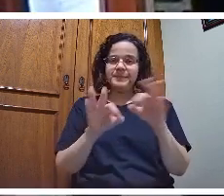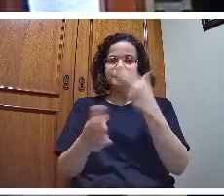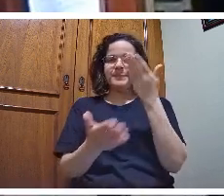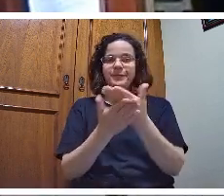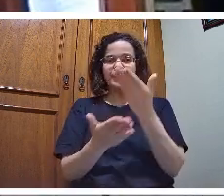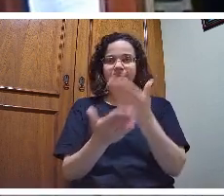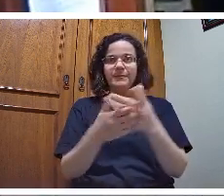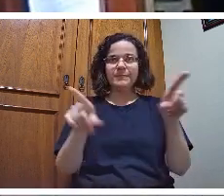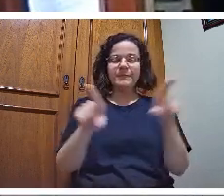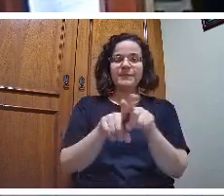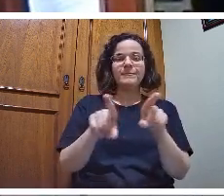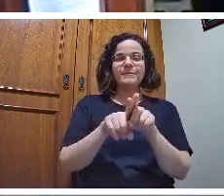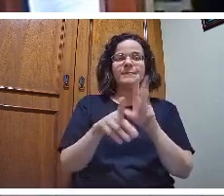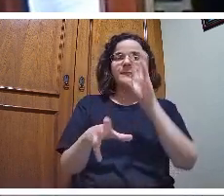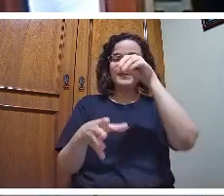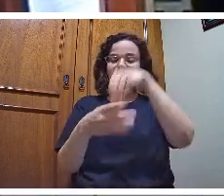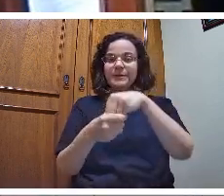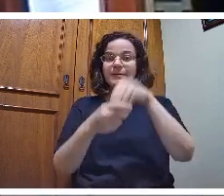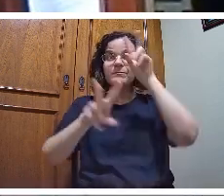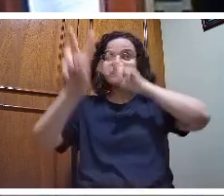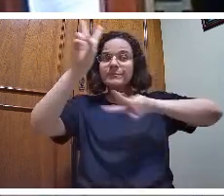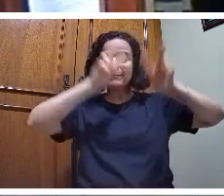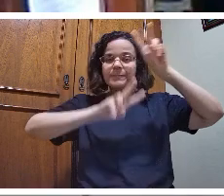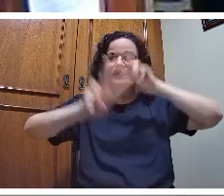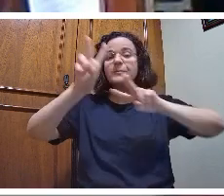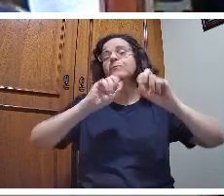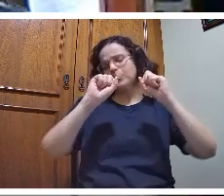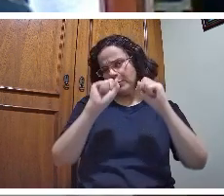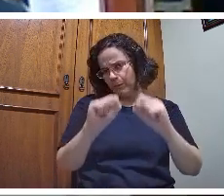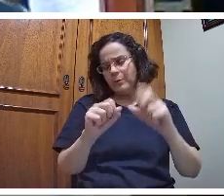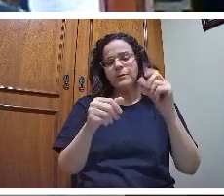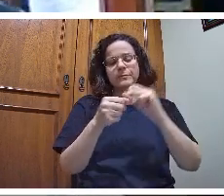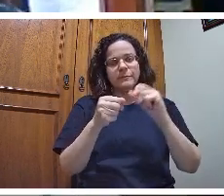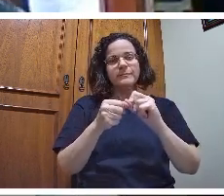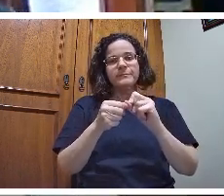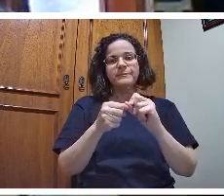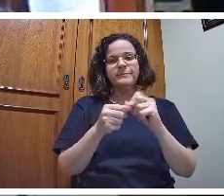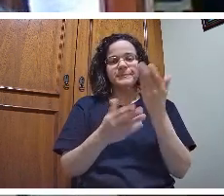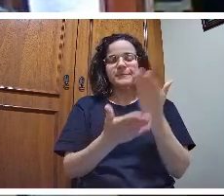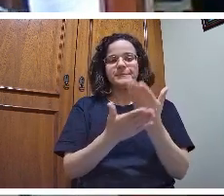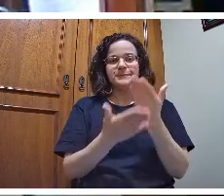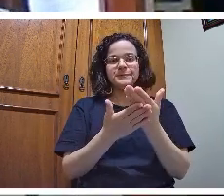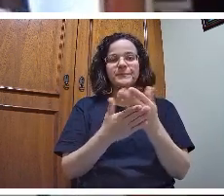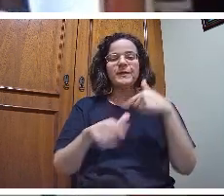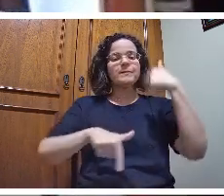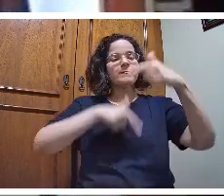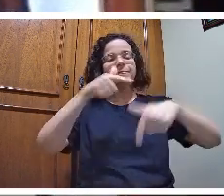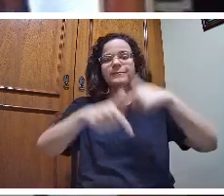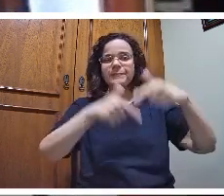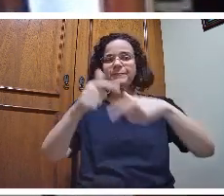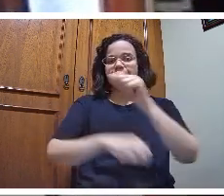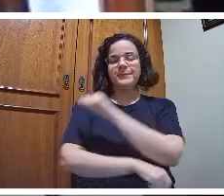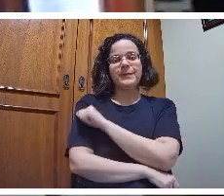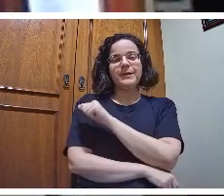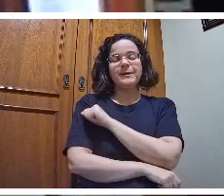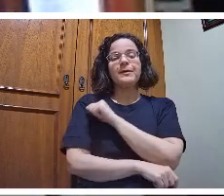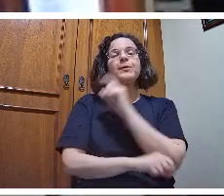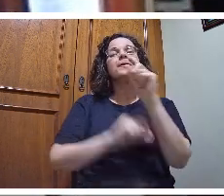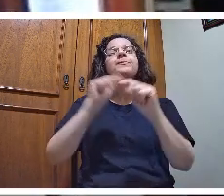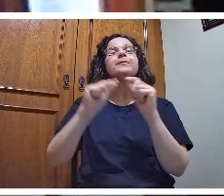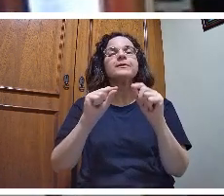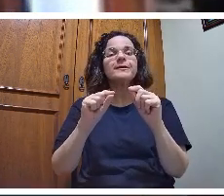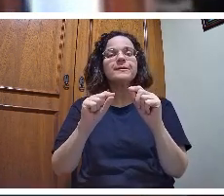planejar suas aulas dentro dessa perspectiva e trabalhá-las com os seus alunos, levando em conta esses momentos. É